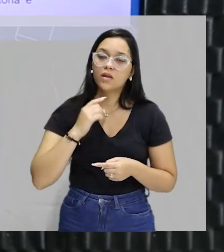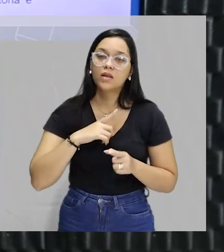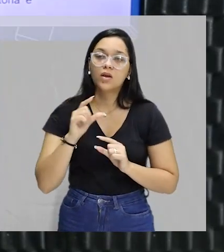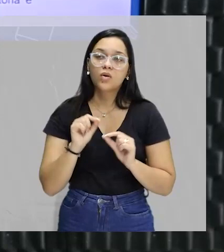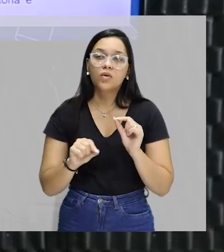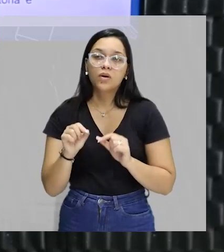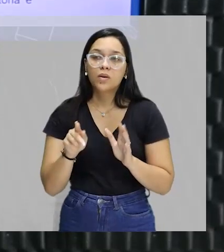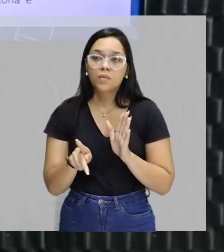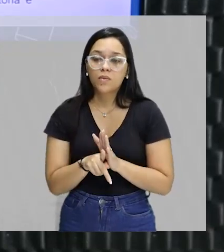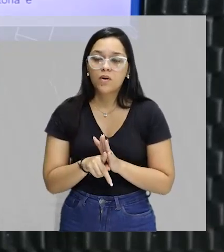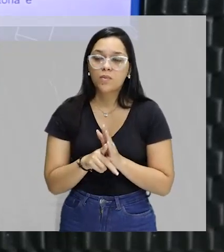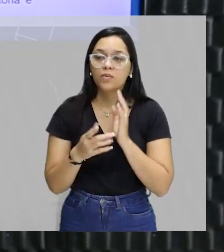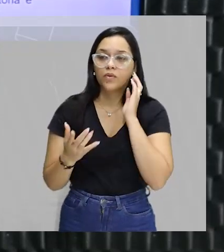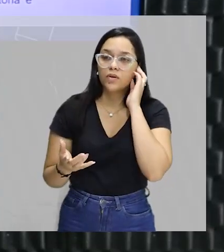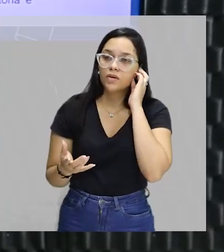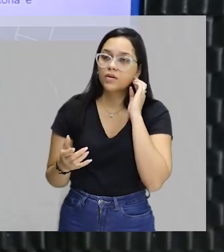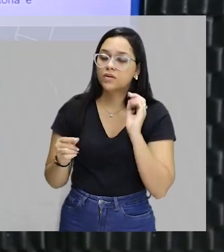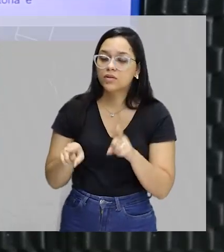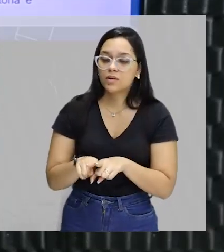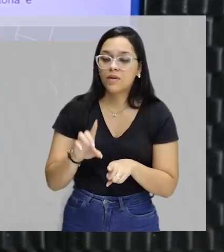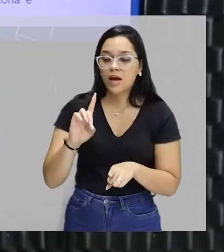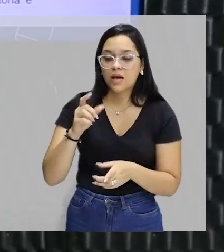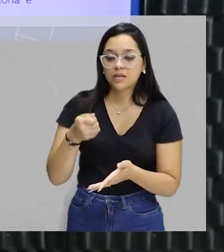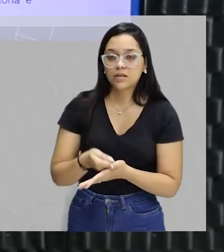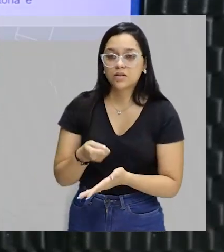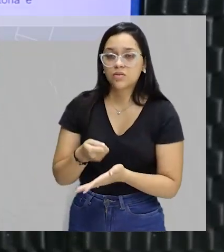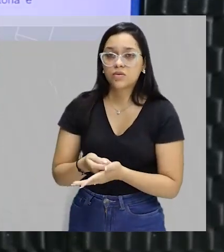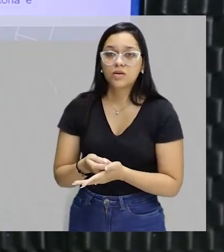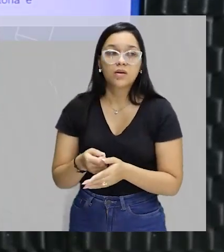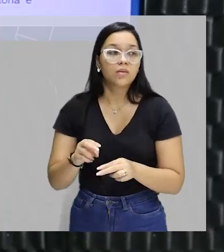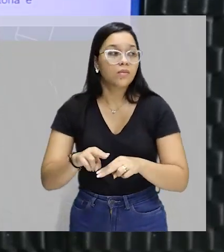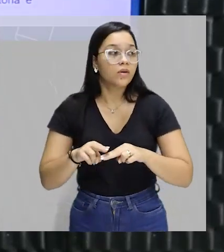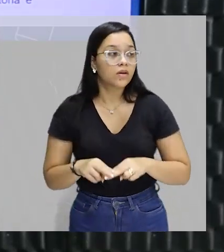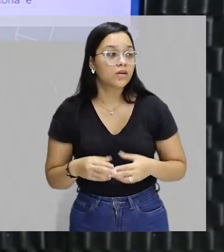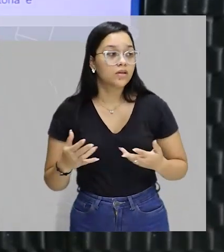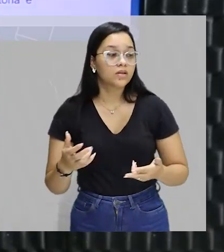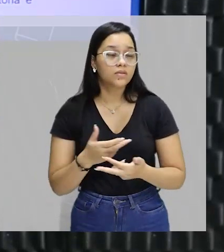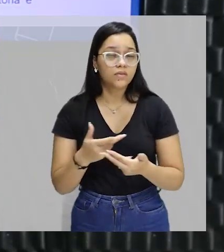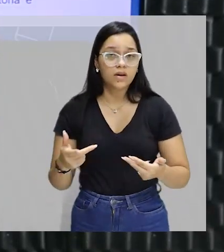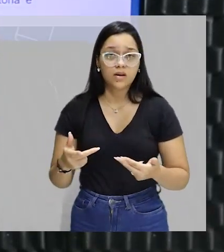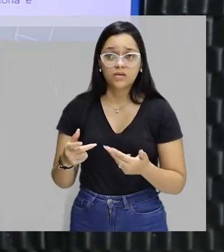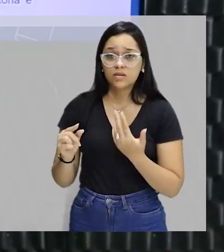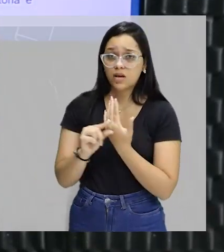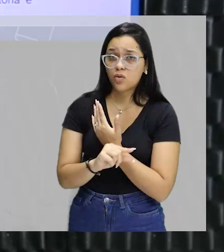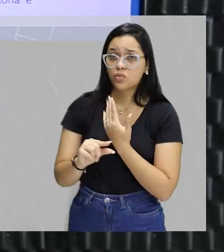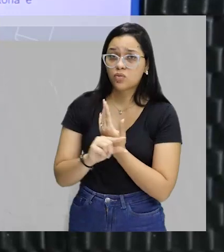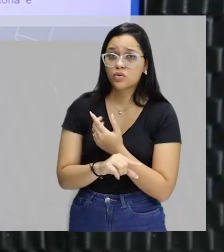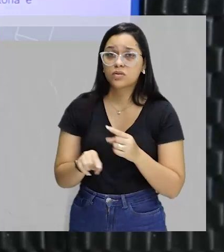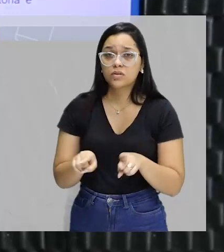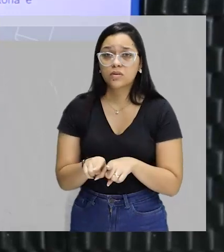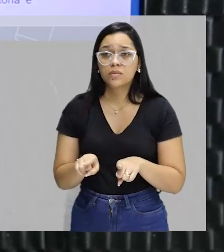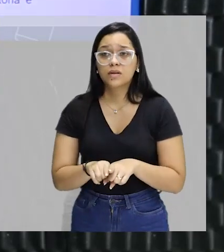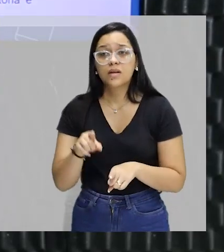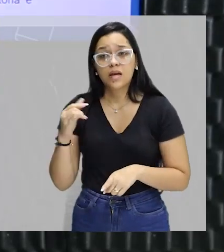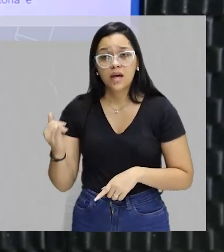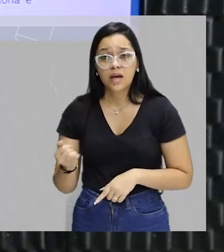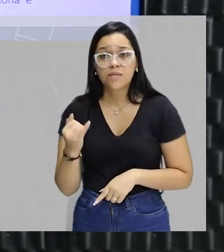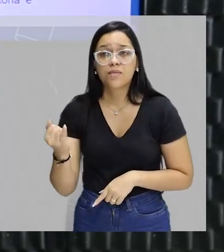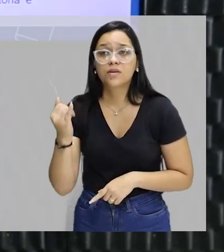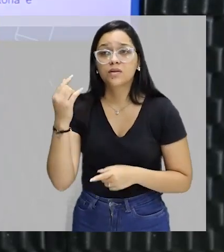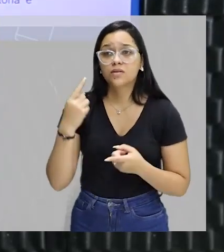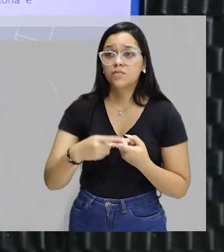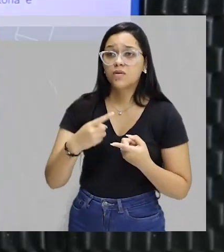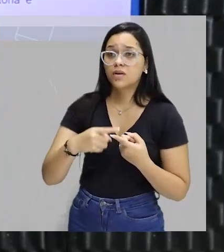essa questão da resistência à ditadura militar. Por causa disso, que esses autores da dramaturgia brasileira são tão importantes.